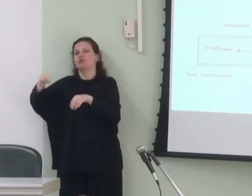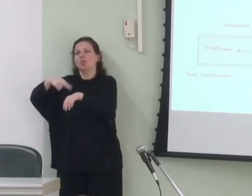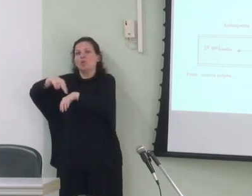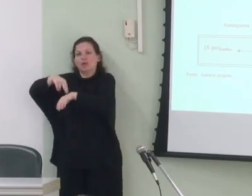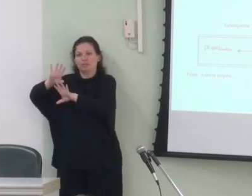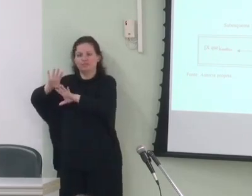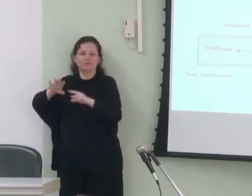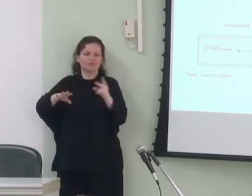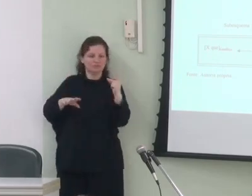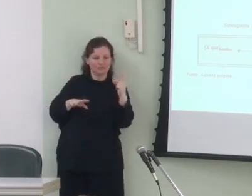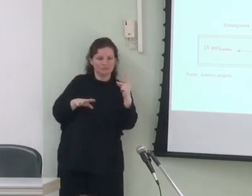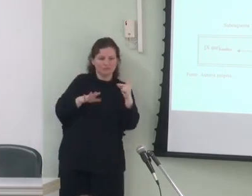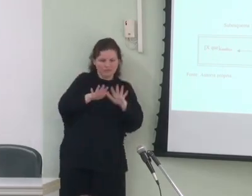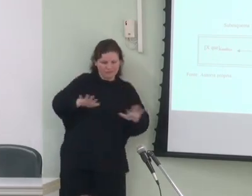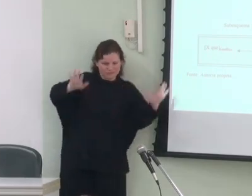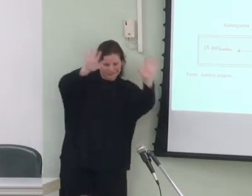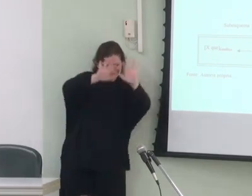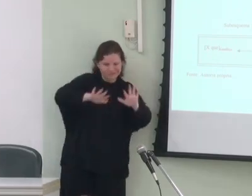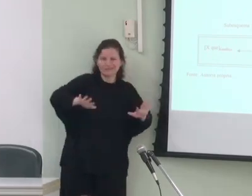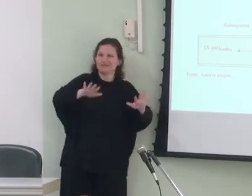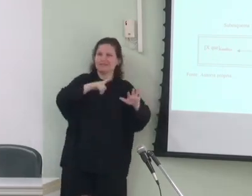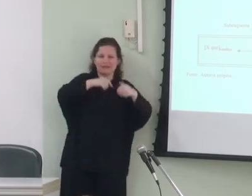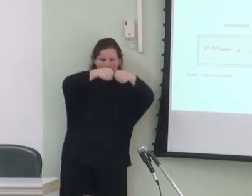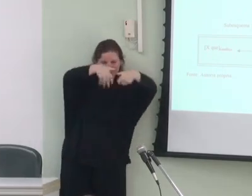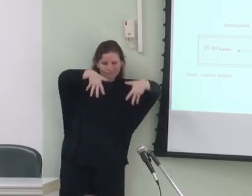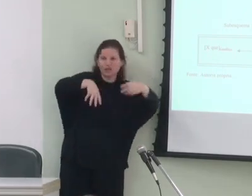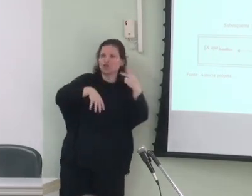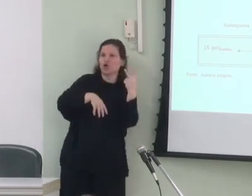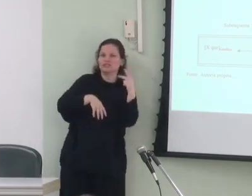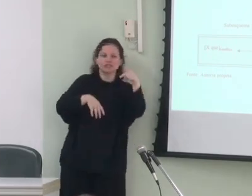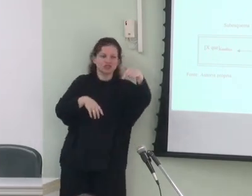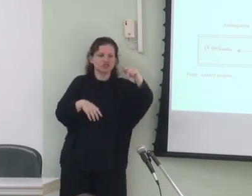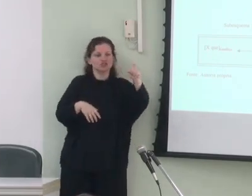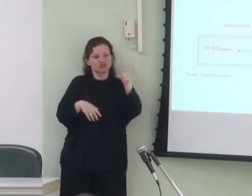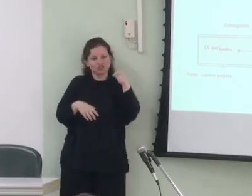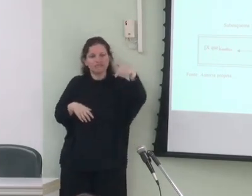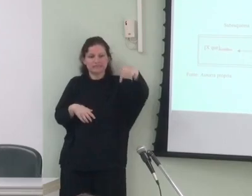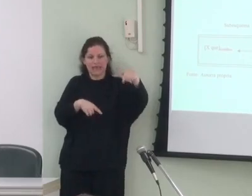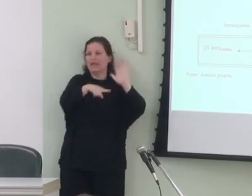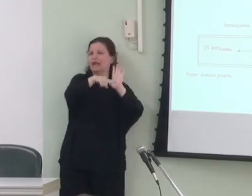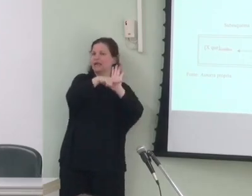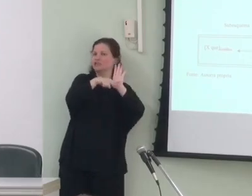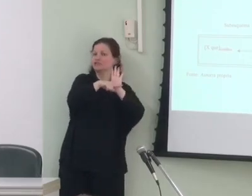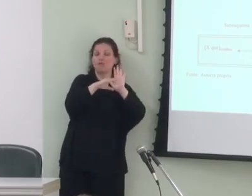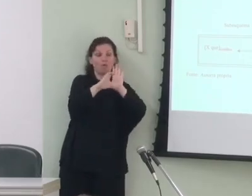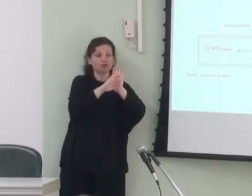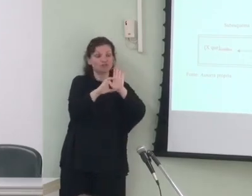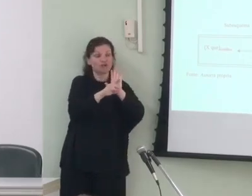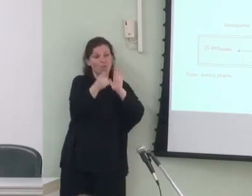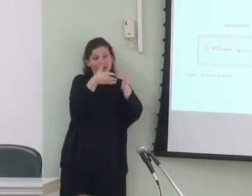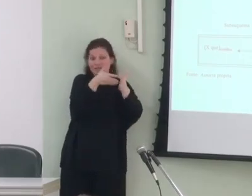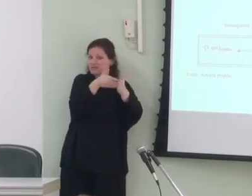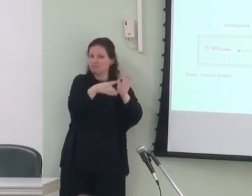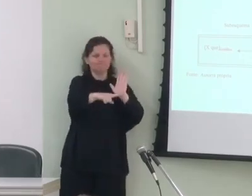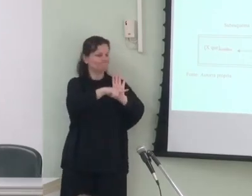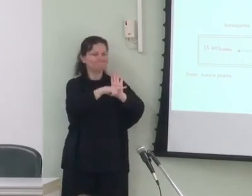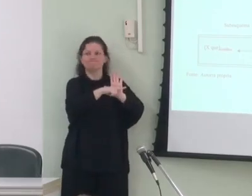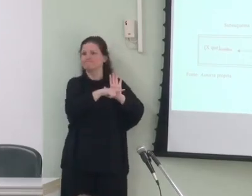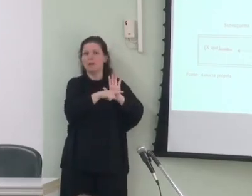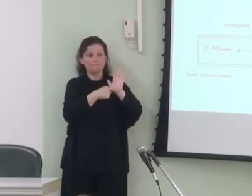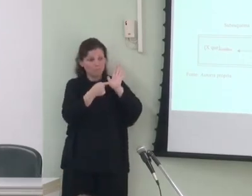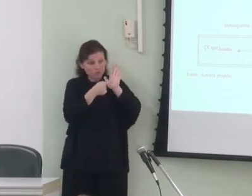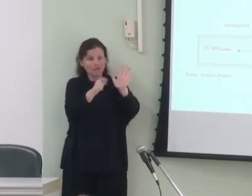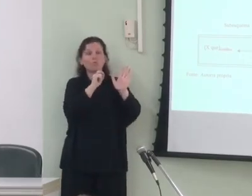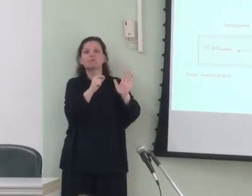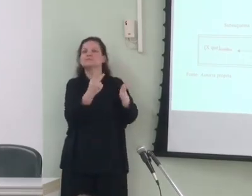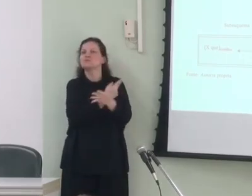segundo que é generalizado a partir do subesquema 2 xq negativo que codifica uma restrição negativa indicando que